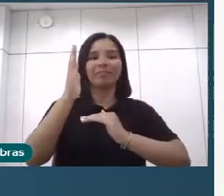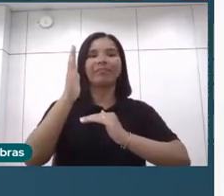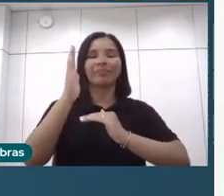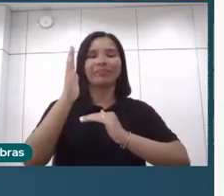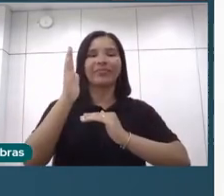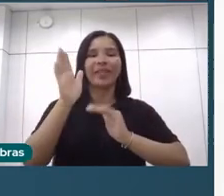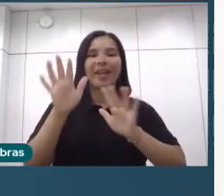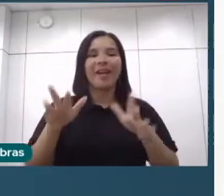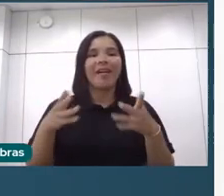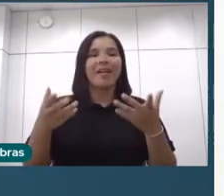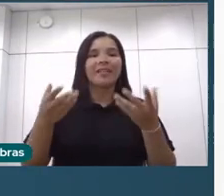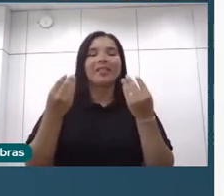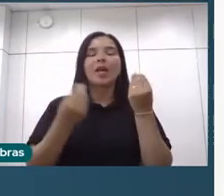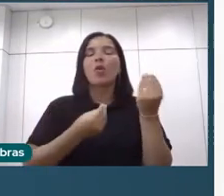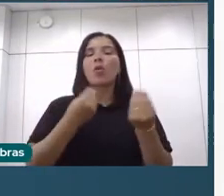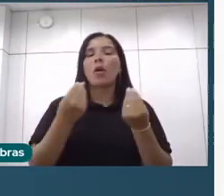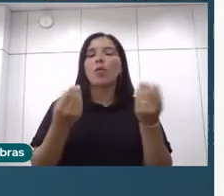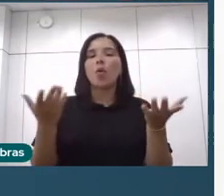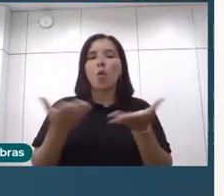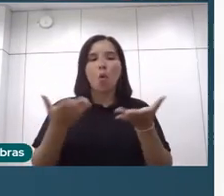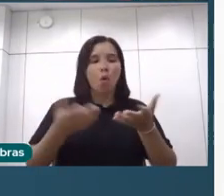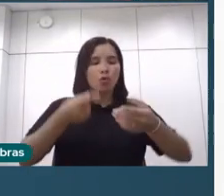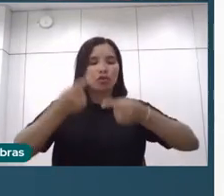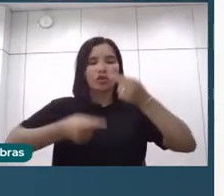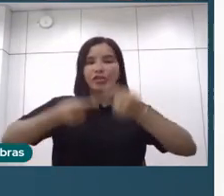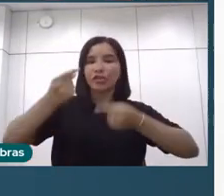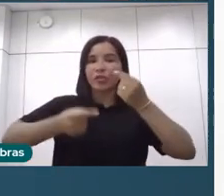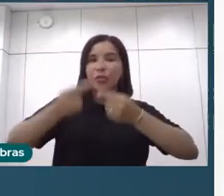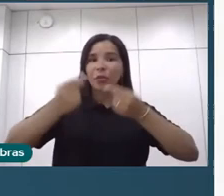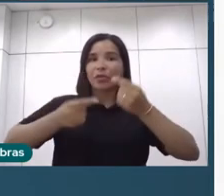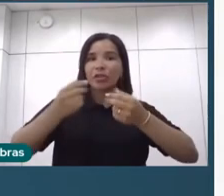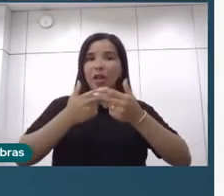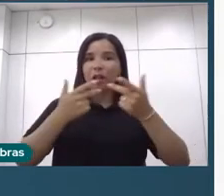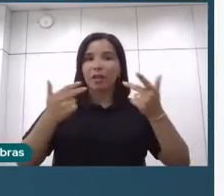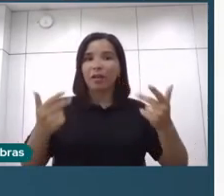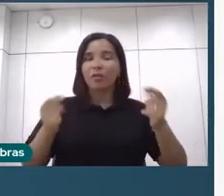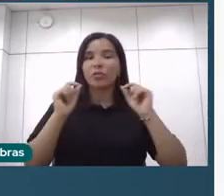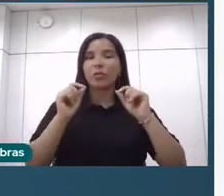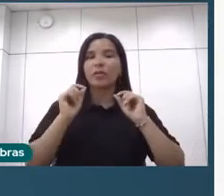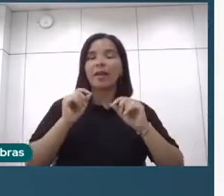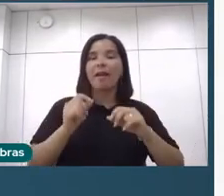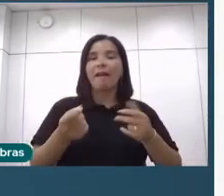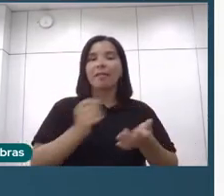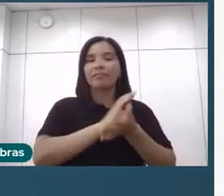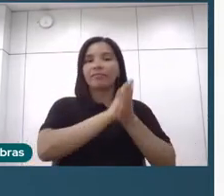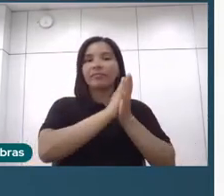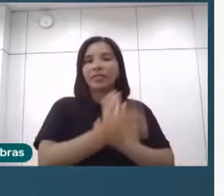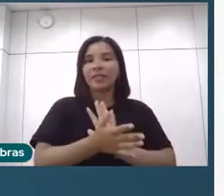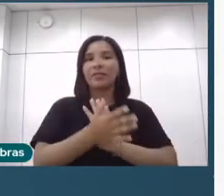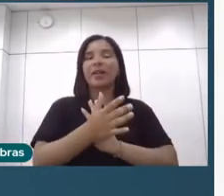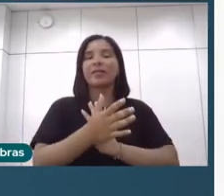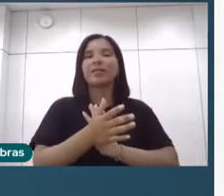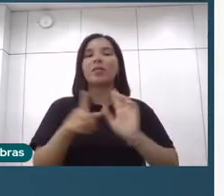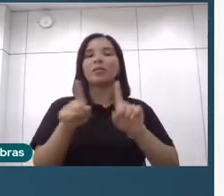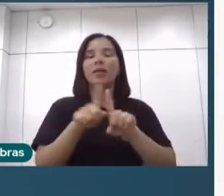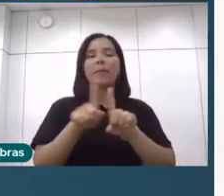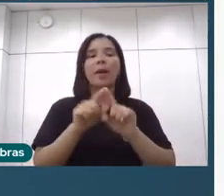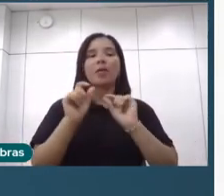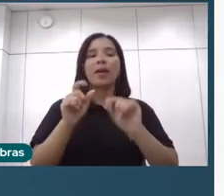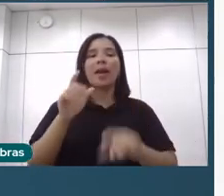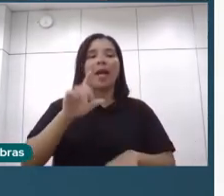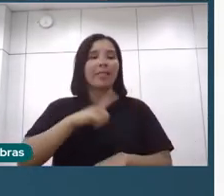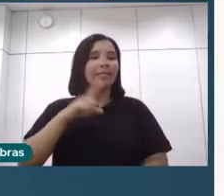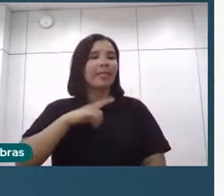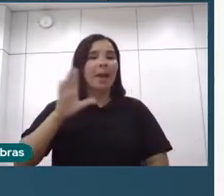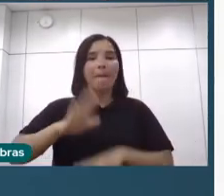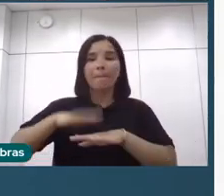E essa... Hoje gente estava discutindo uma coisa de... A discussão de discriminação, Se valeria a discriminação... Ah, você ter mais mulheres,